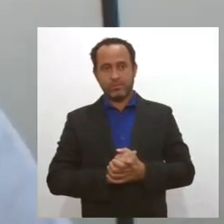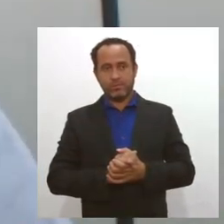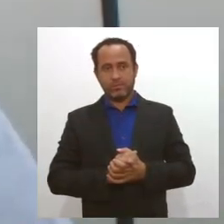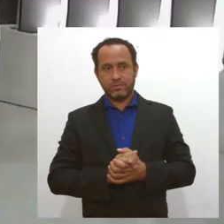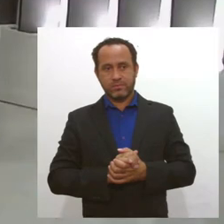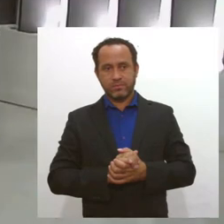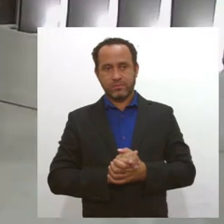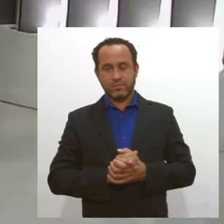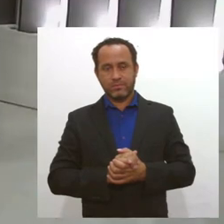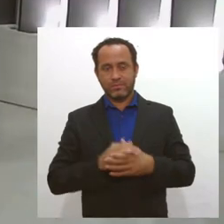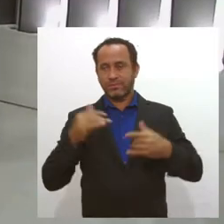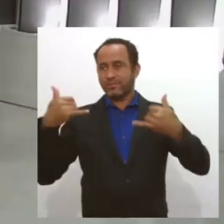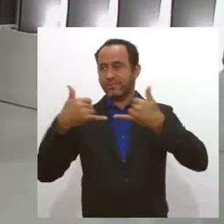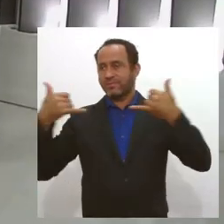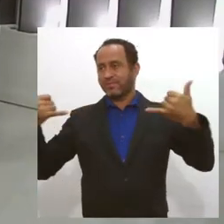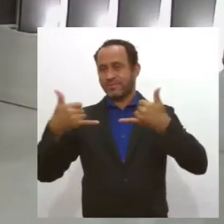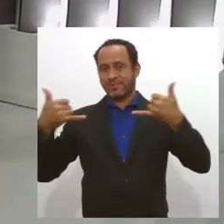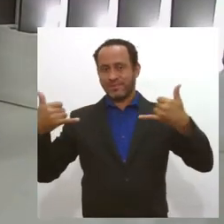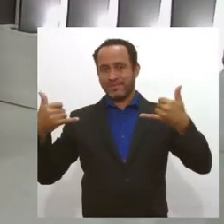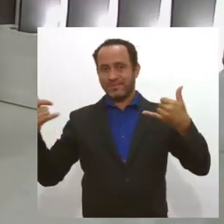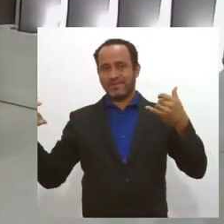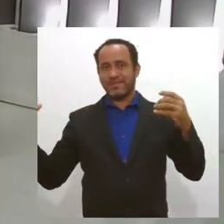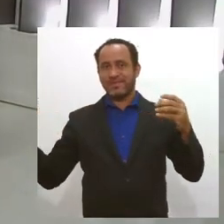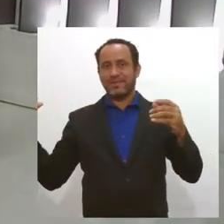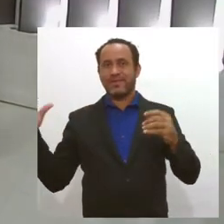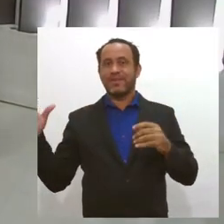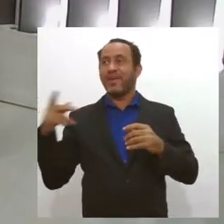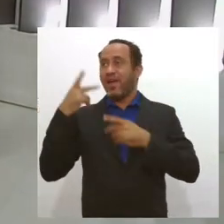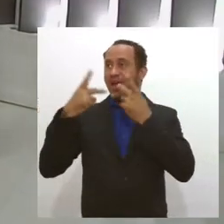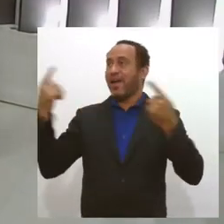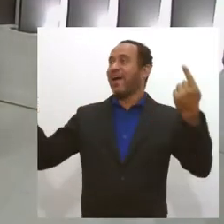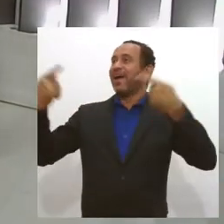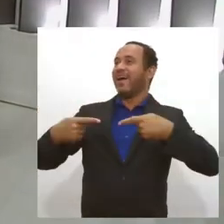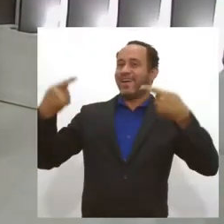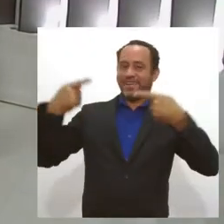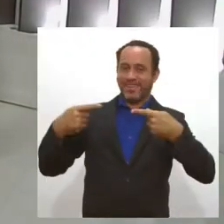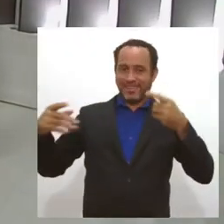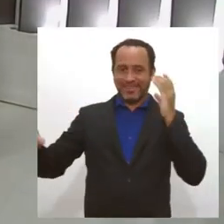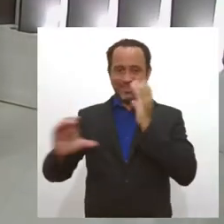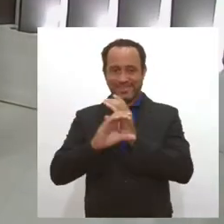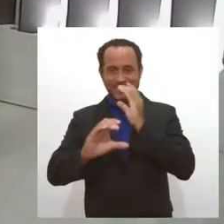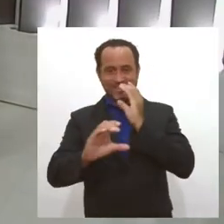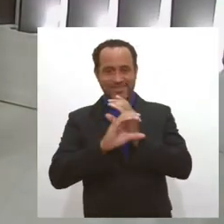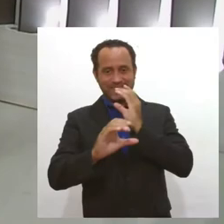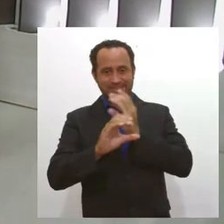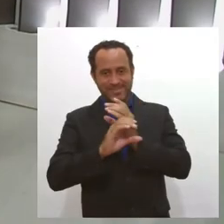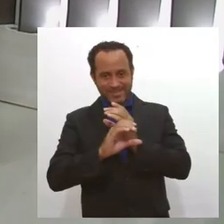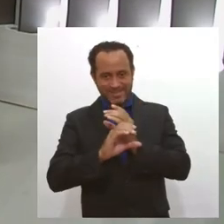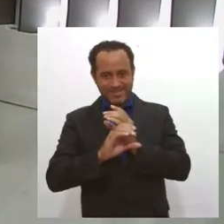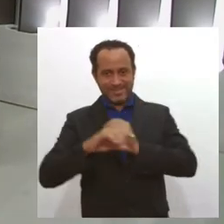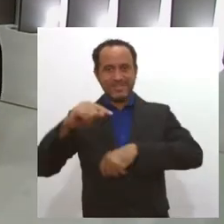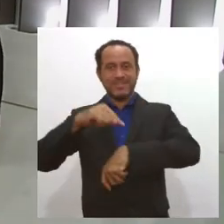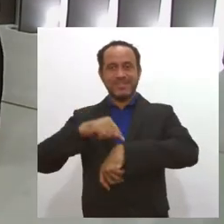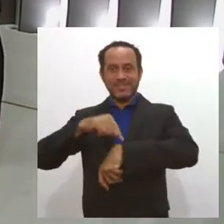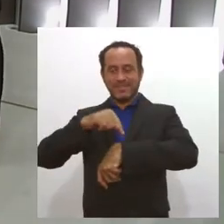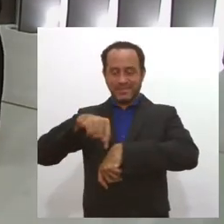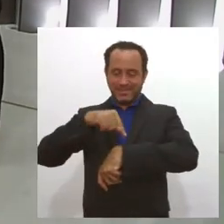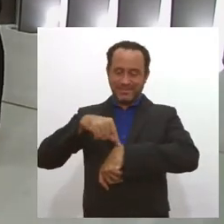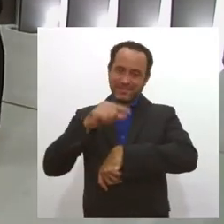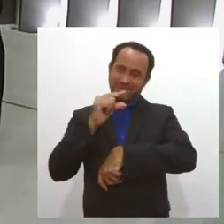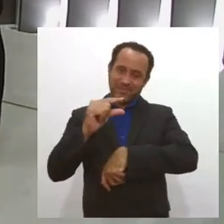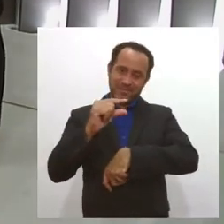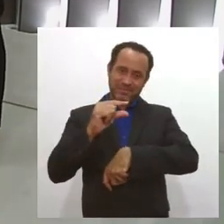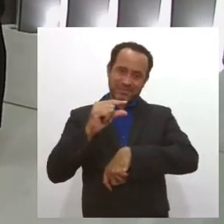É porque eu acho que a nossa quando eu vou falar a Sertão também vai falar aí está tendo esse probleminha mas o nosso tempo está tão curto hoje